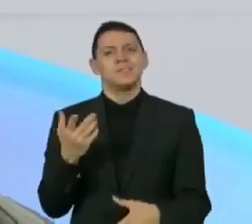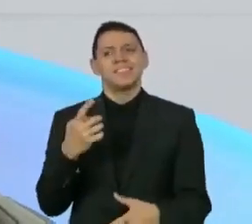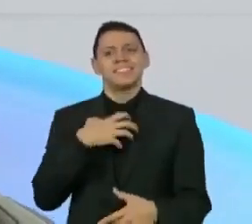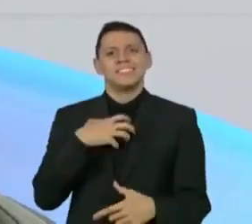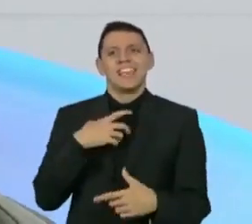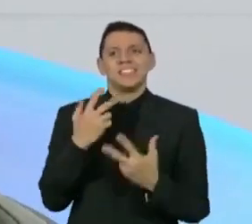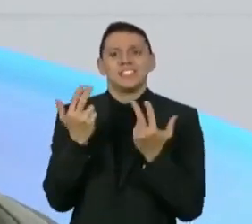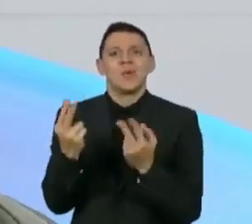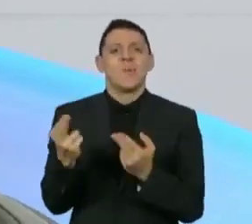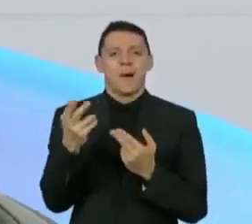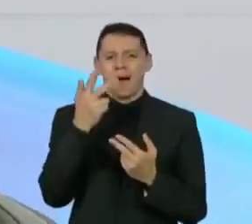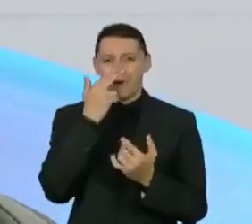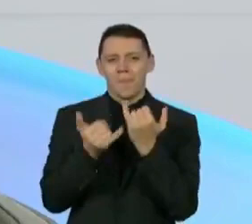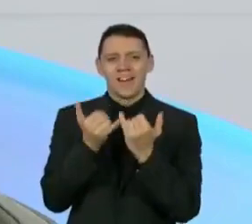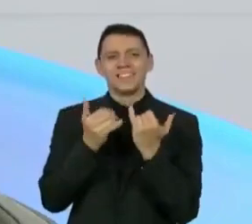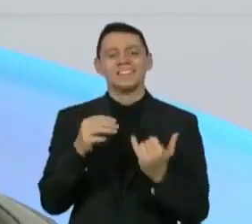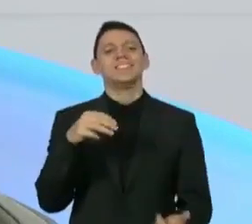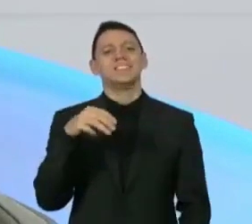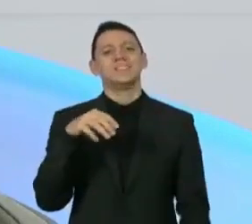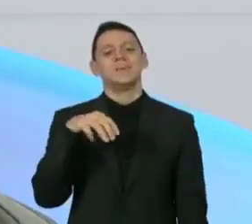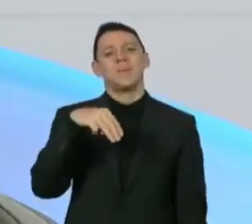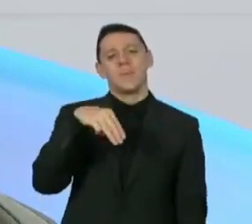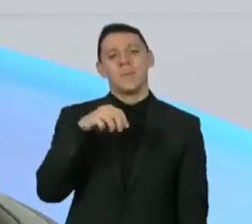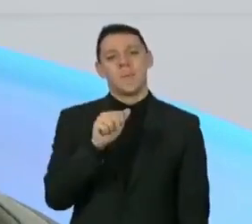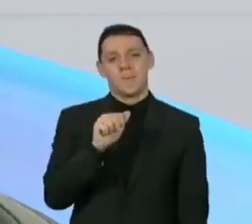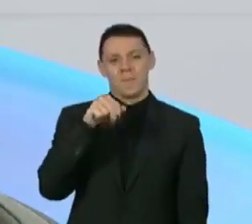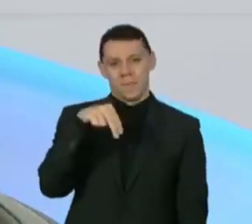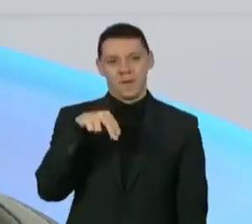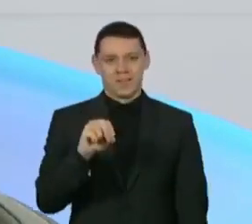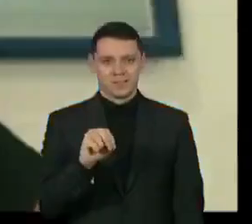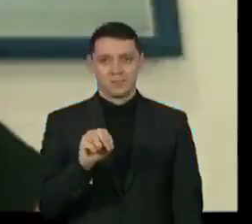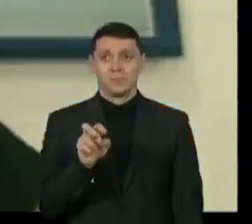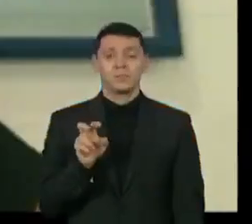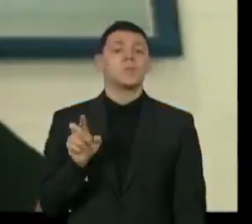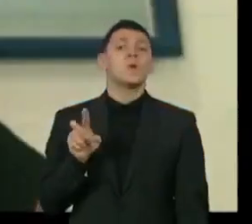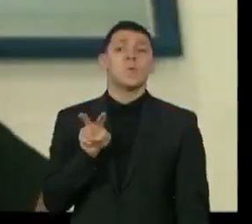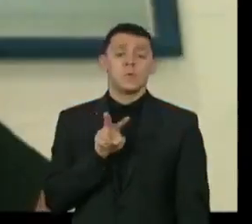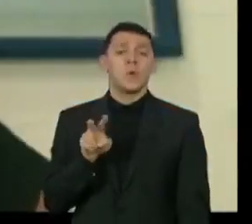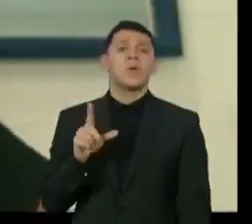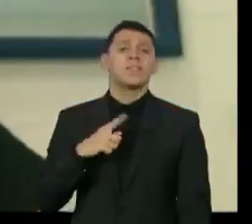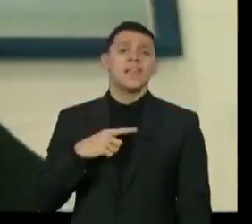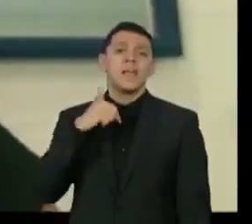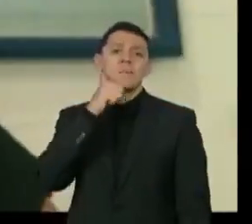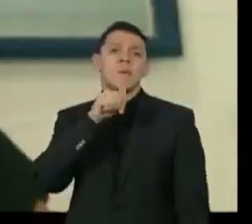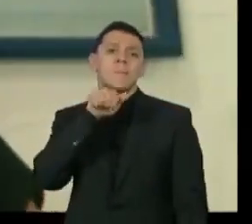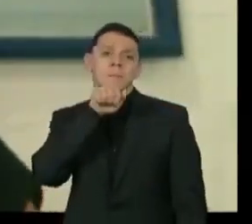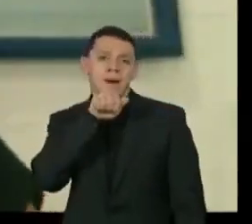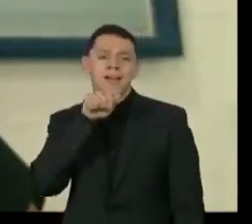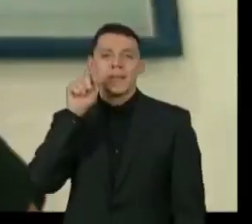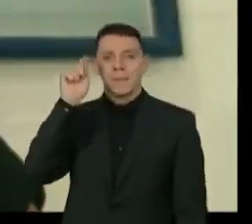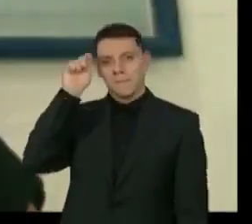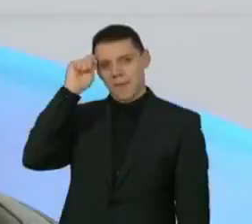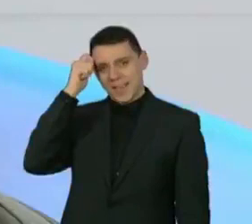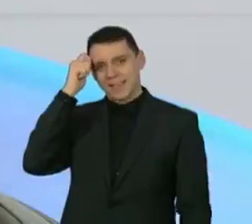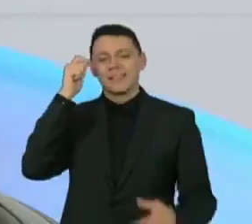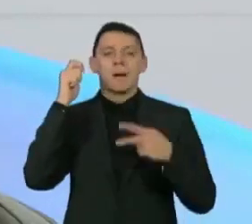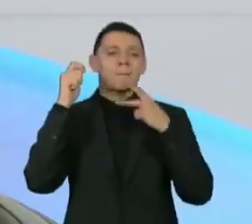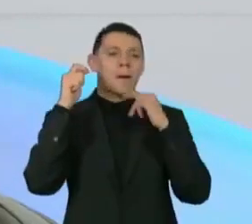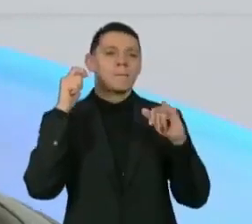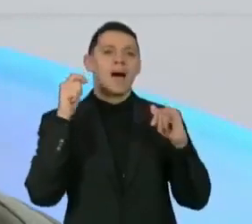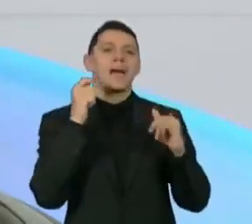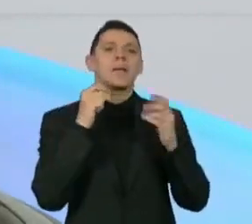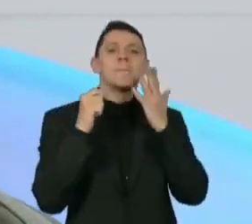Mano Brown é muito parecido com Marighella Os dois são filhos de mulheres pretas Com homens brancos E eu